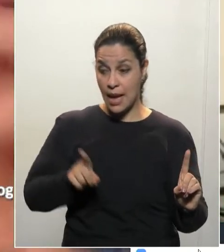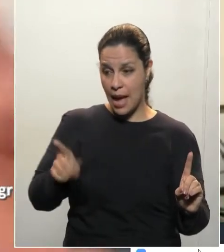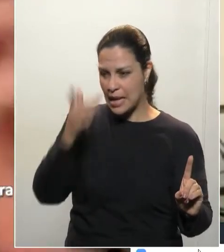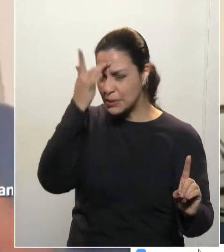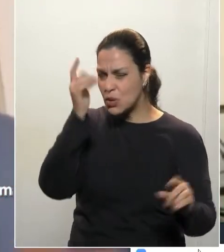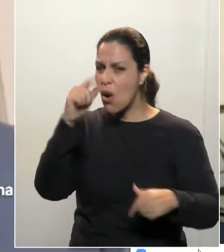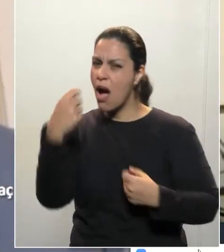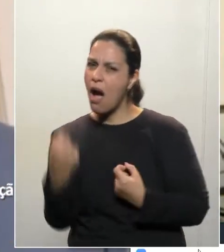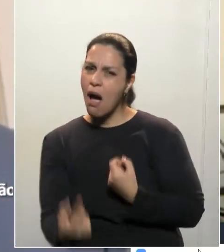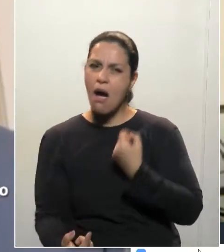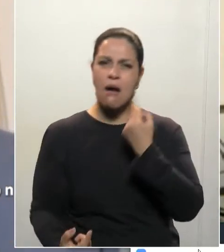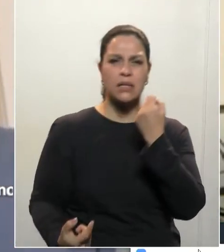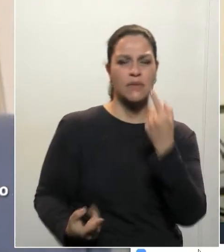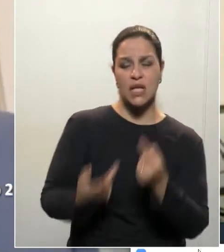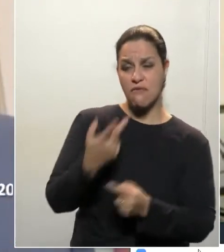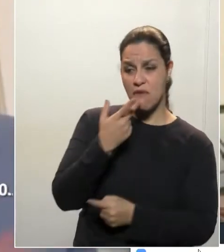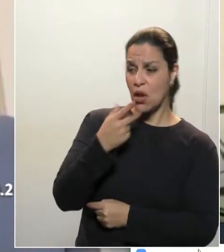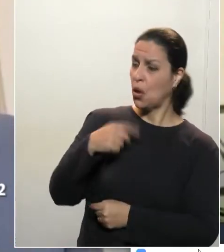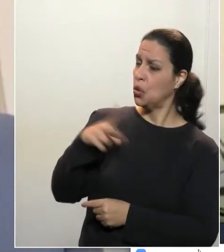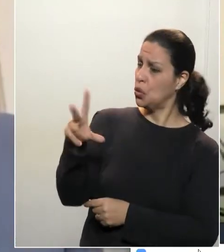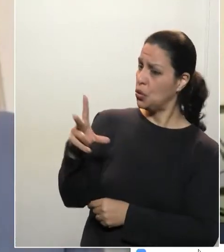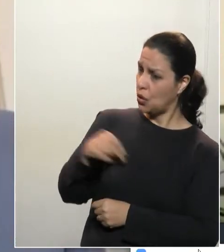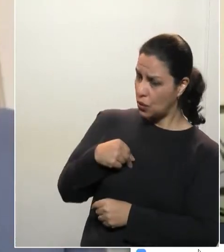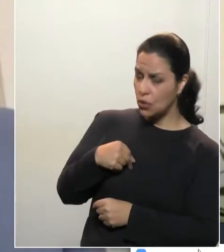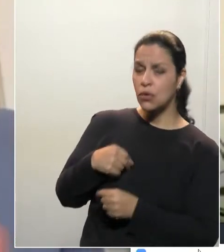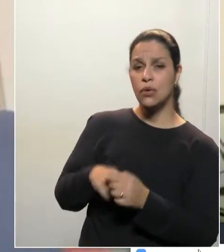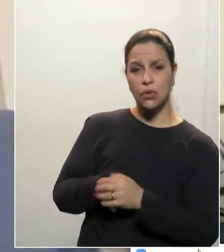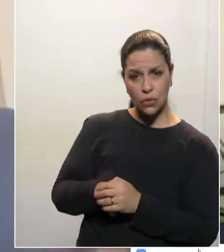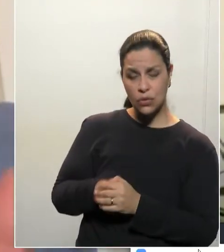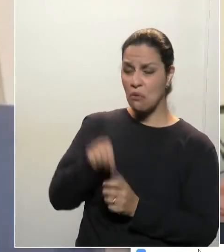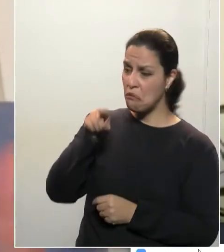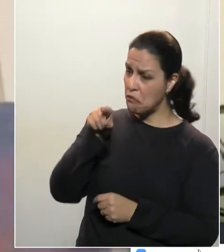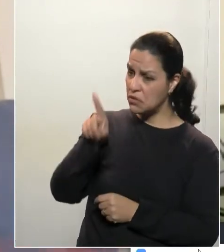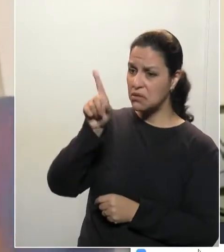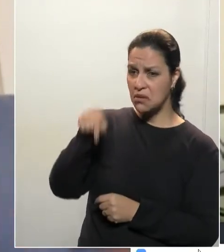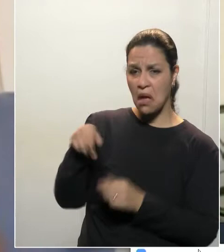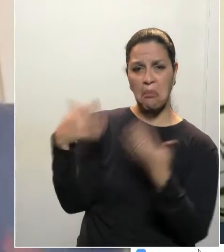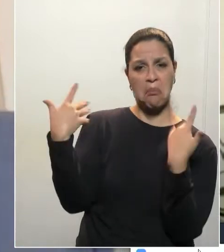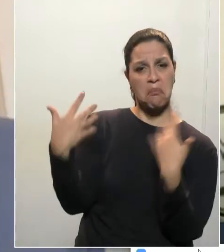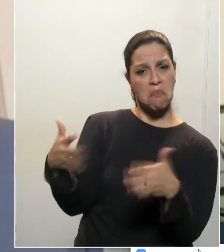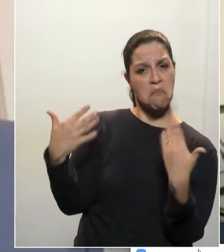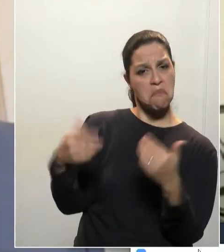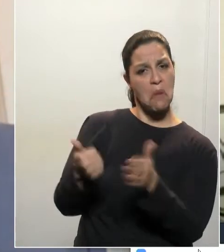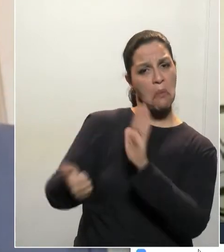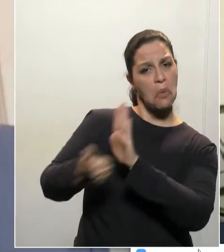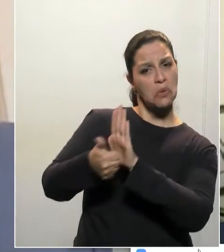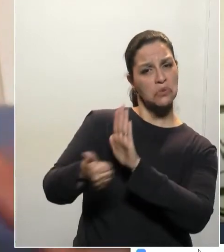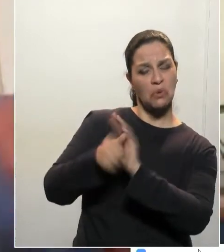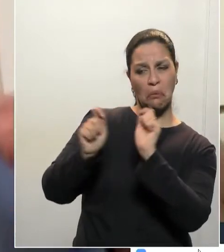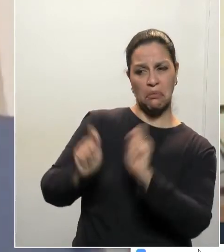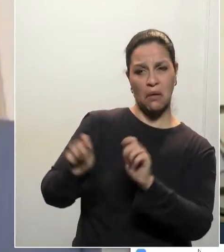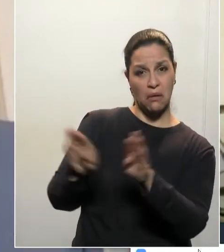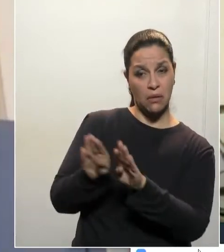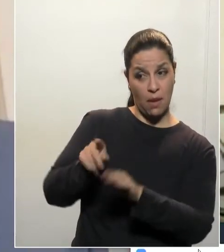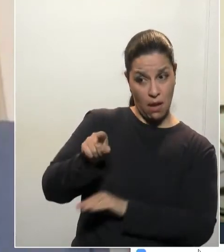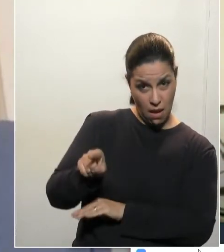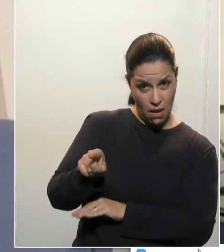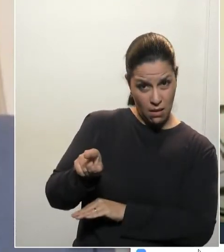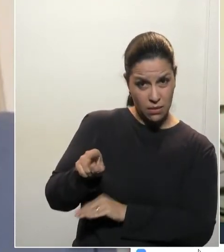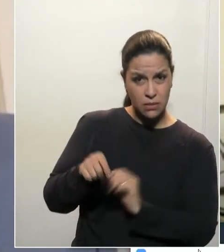vez em quando, diz assim, nossa, como você é positivo, este